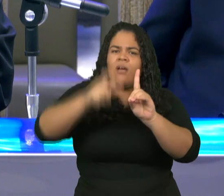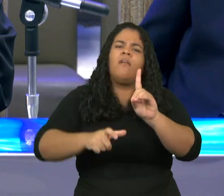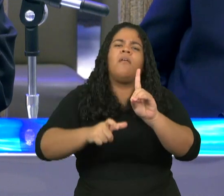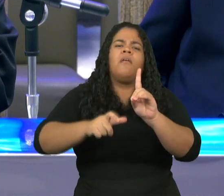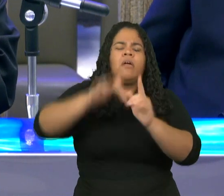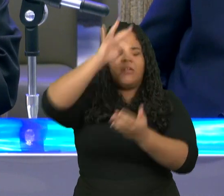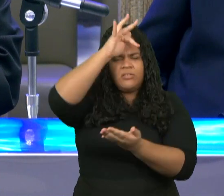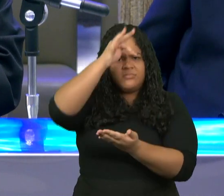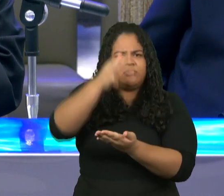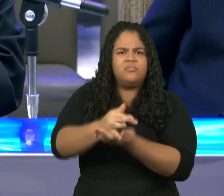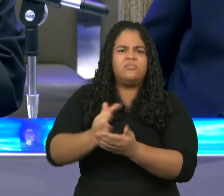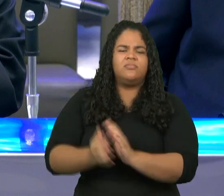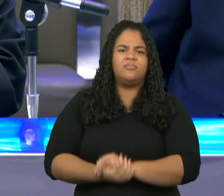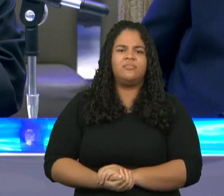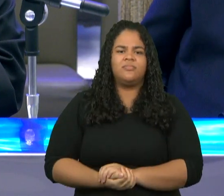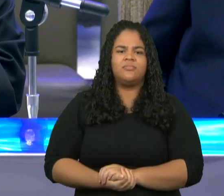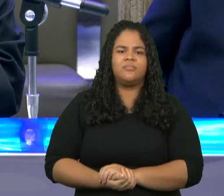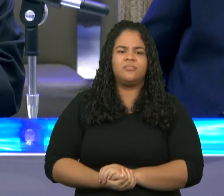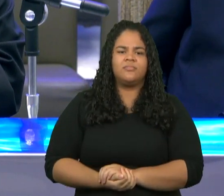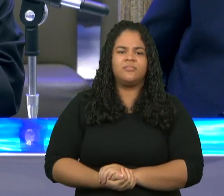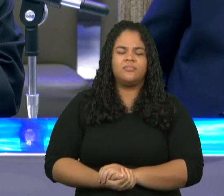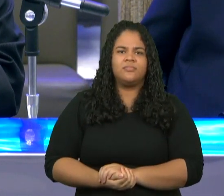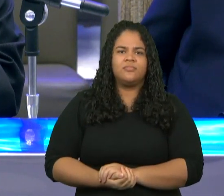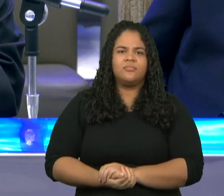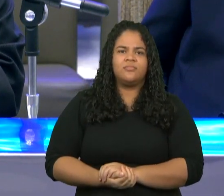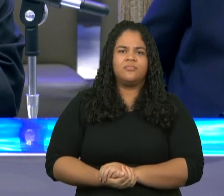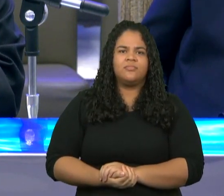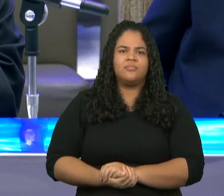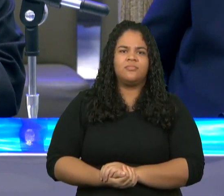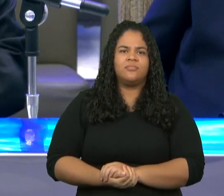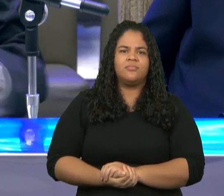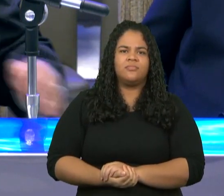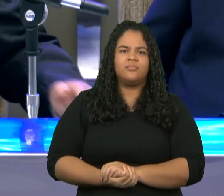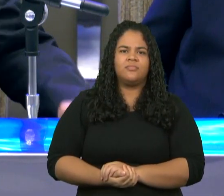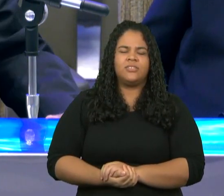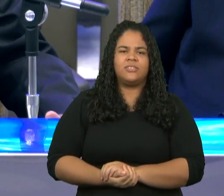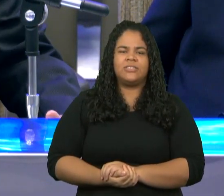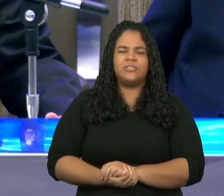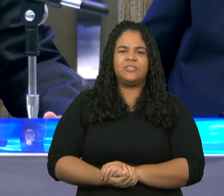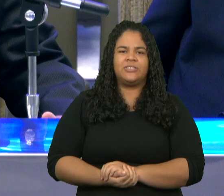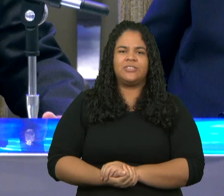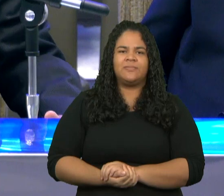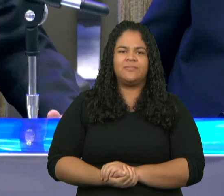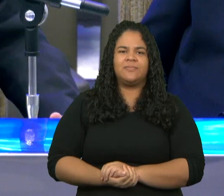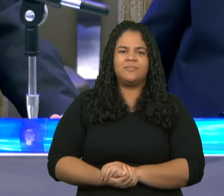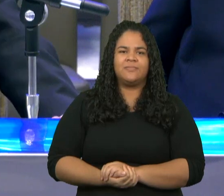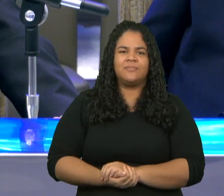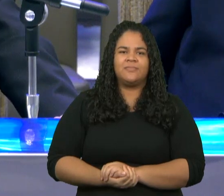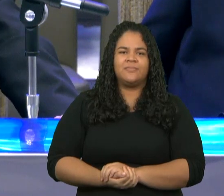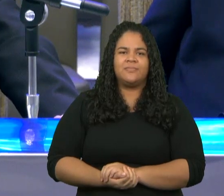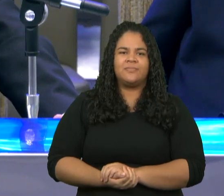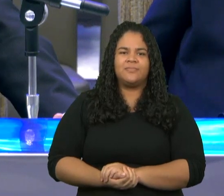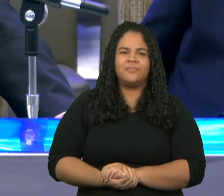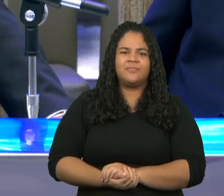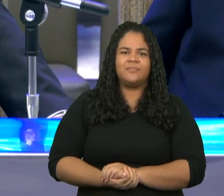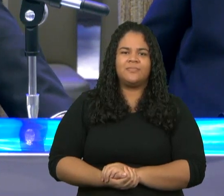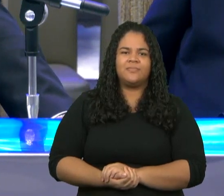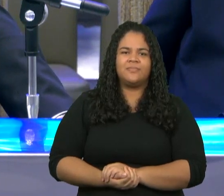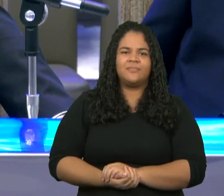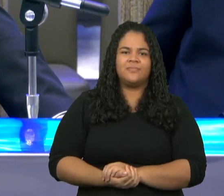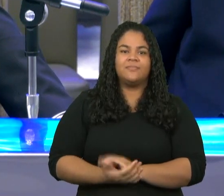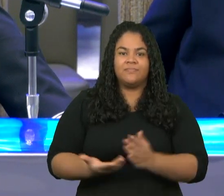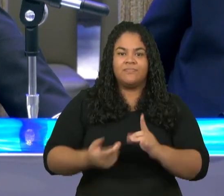capítulo, que é o versículo 5, onde o autor fala de Enoque